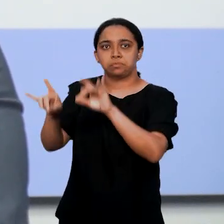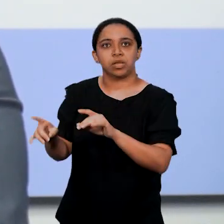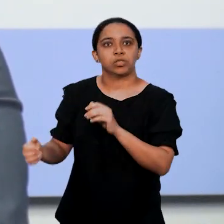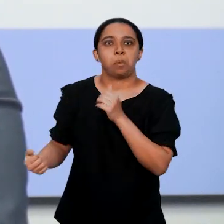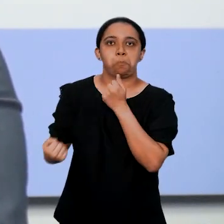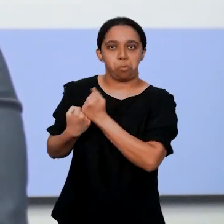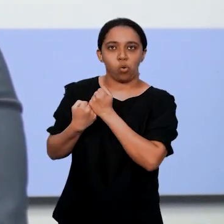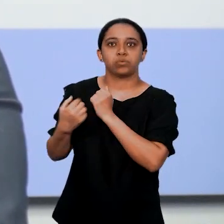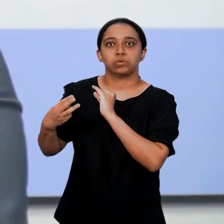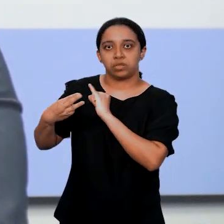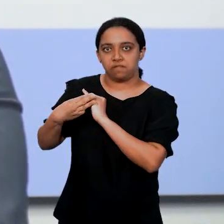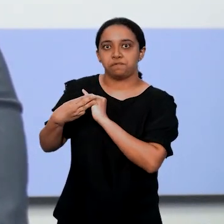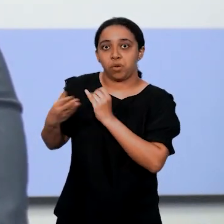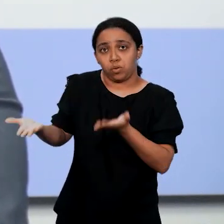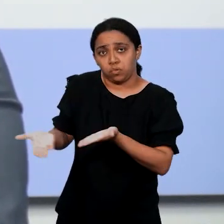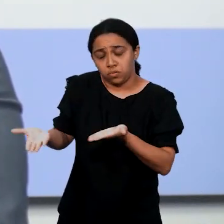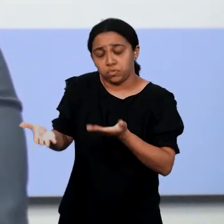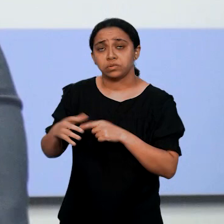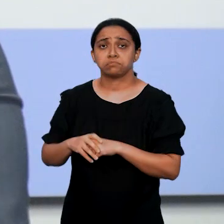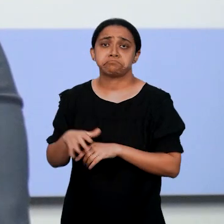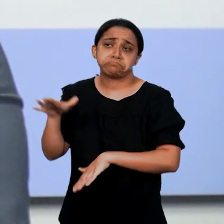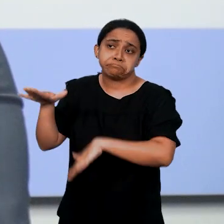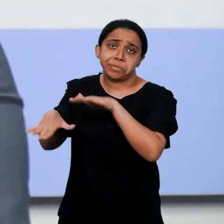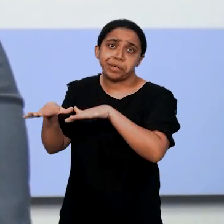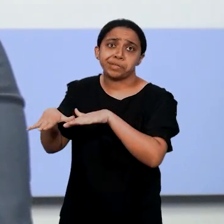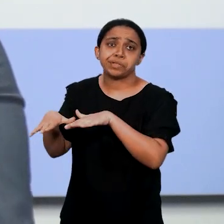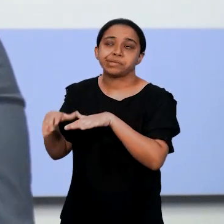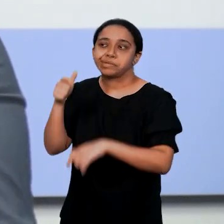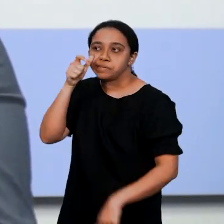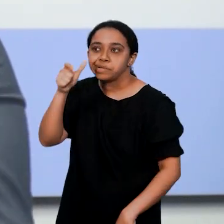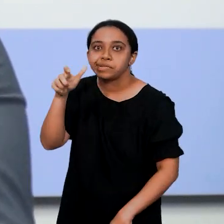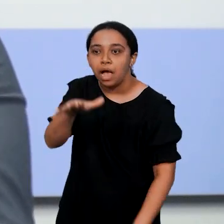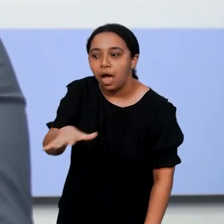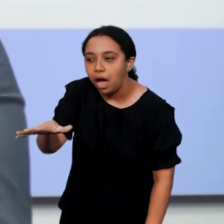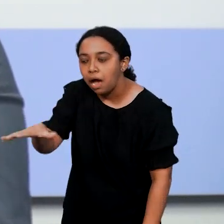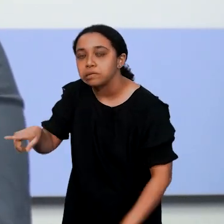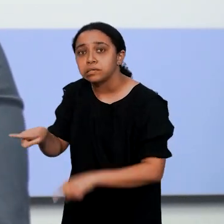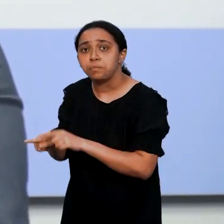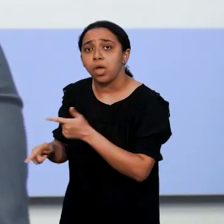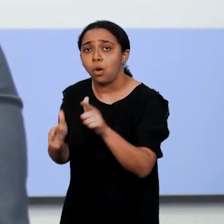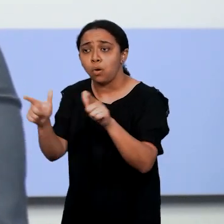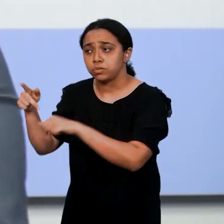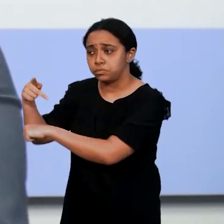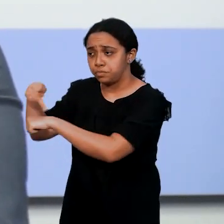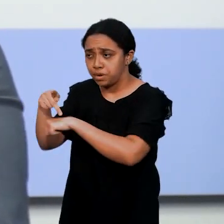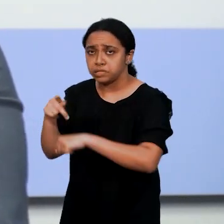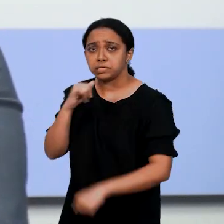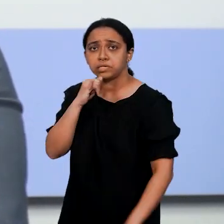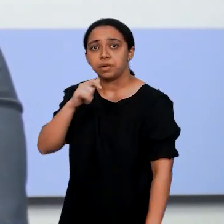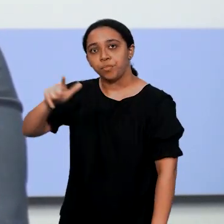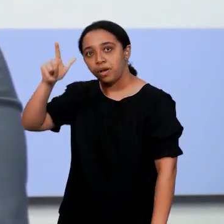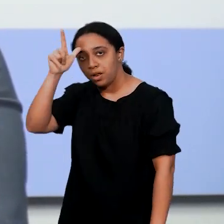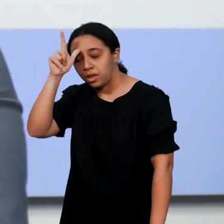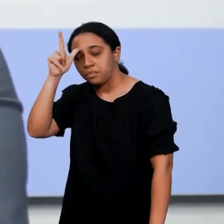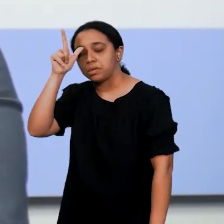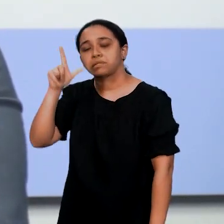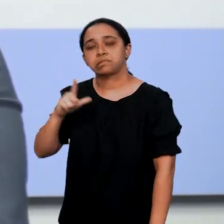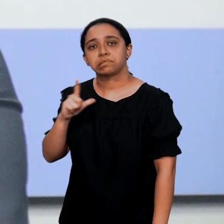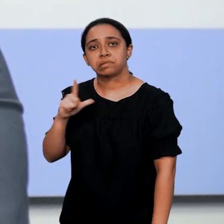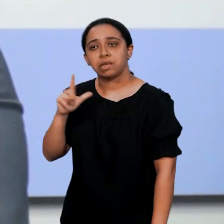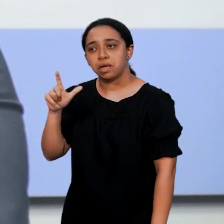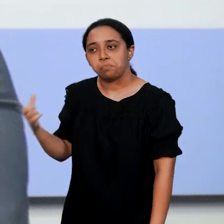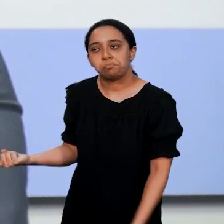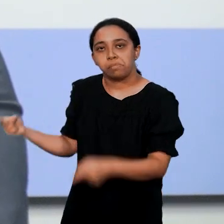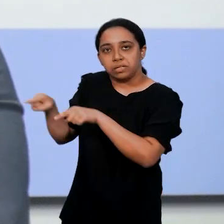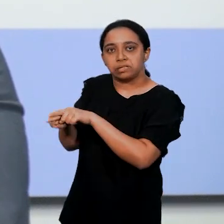França também é um grande parceiro do Instituto Federal do Maranhão e, dependendo dos interesses e das áreas, a gente tem outros países, como é o caso